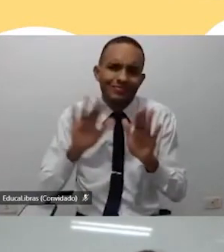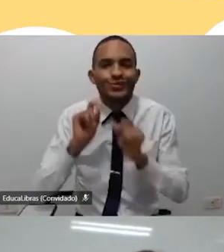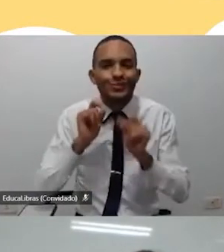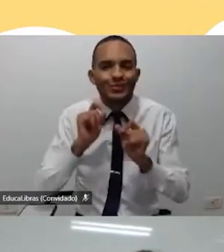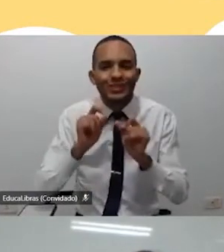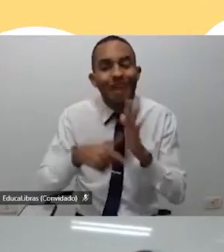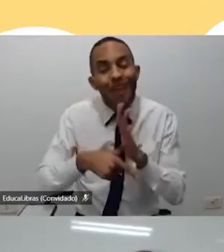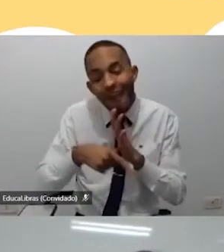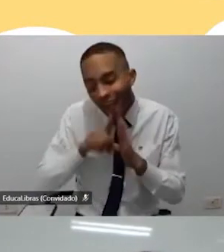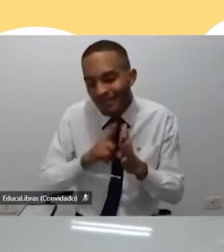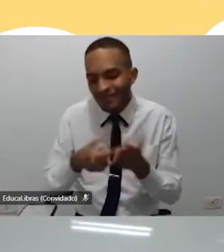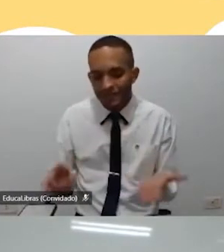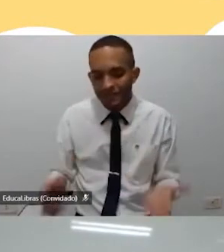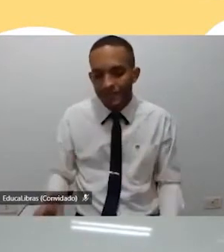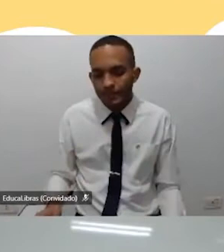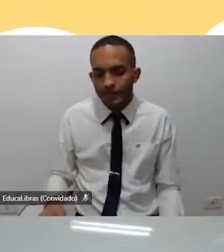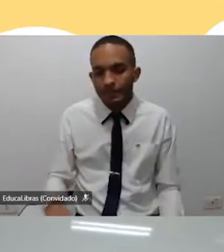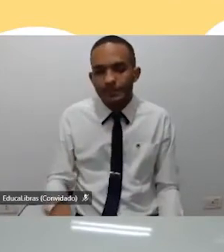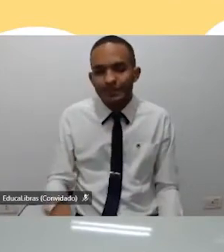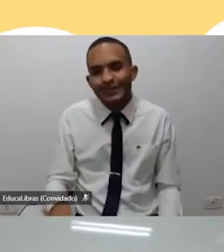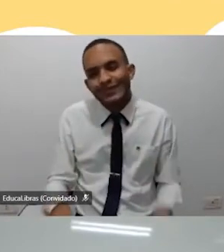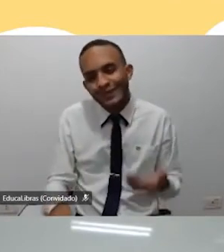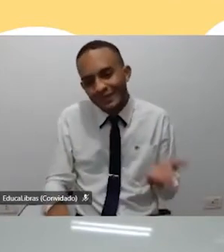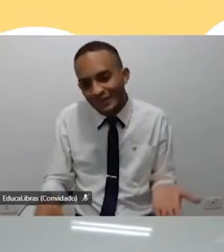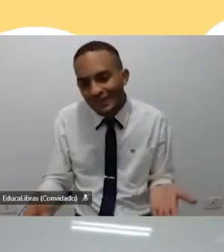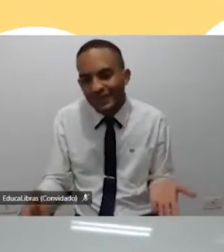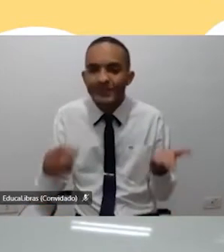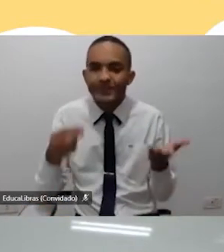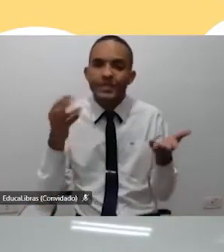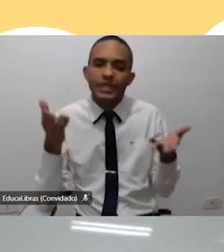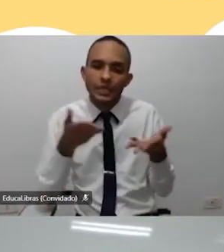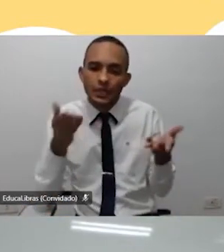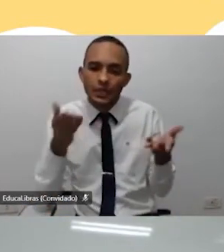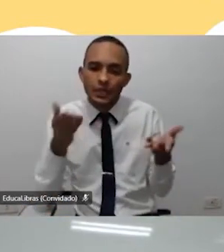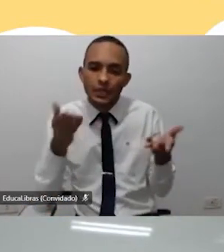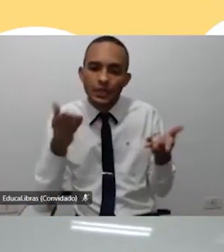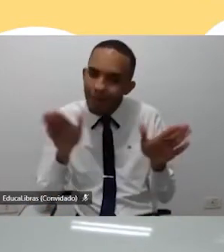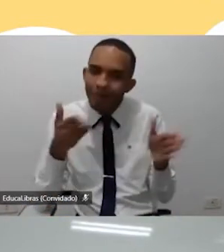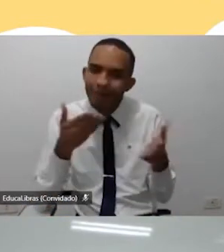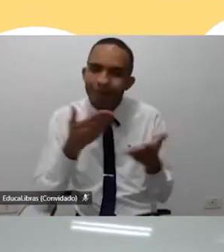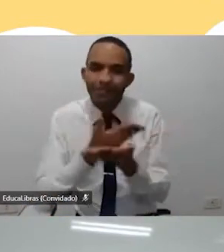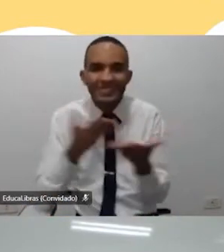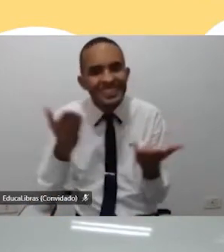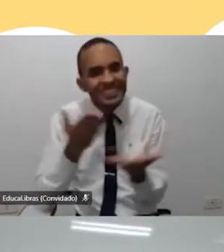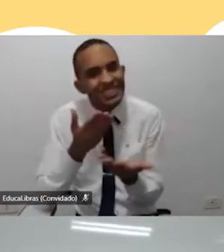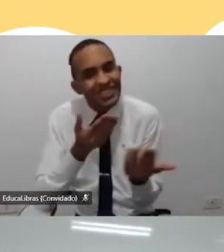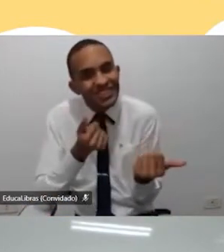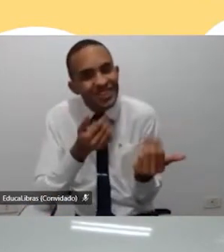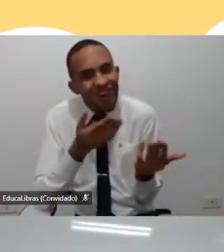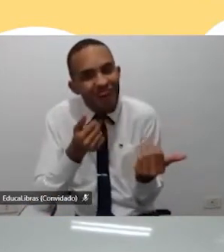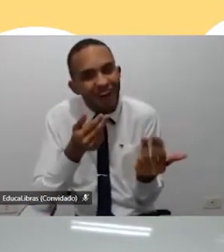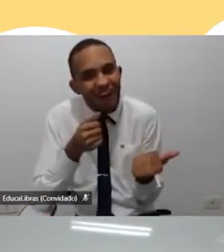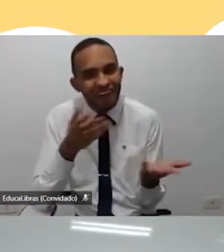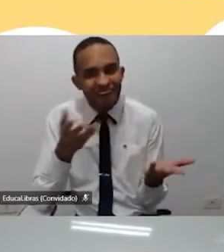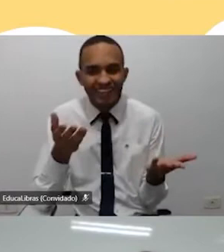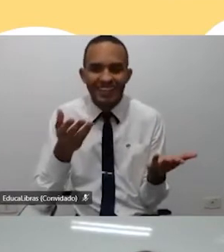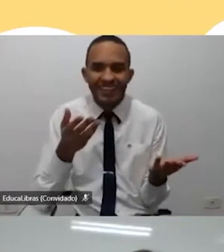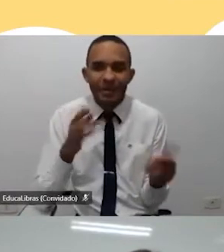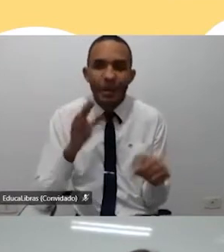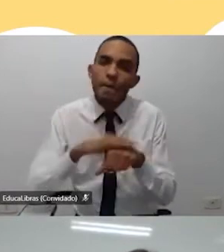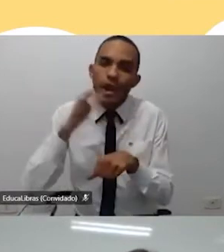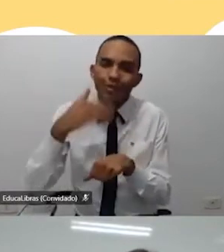vem antes, é isso, gente, agora eu abro para os jovens, que é muito mais legal ouvir os jovens do que eu, né?